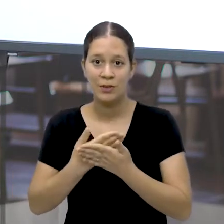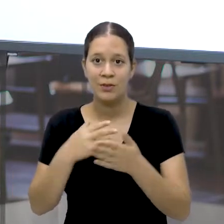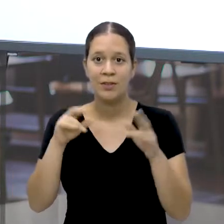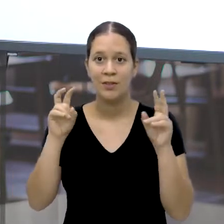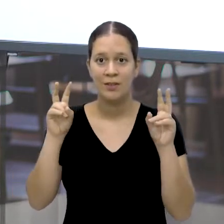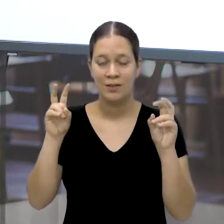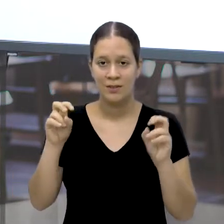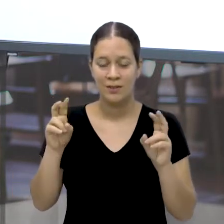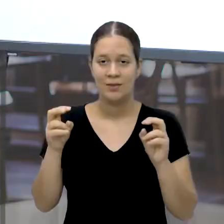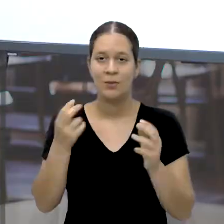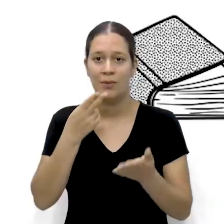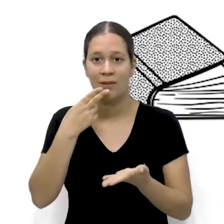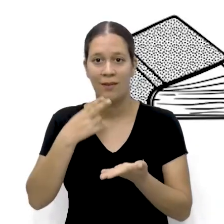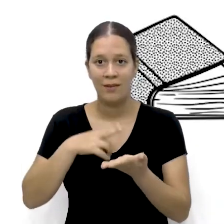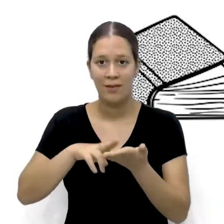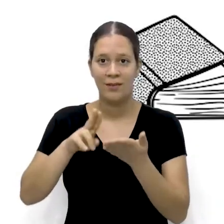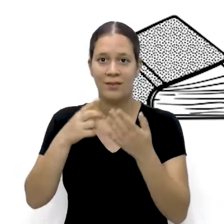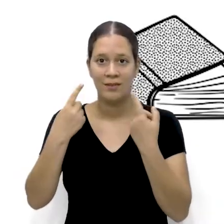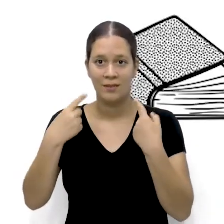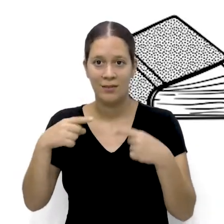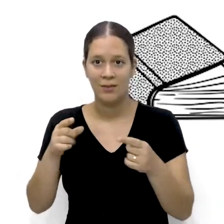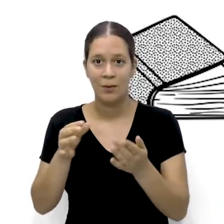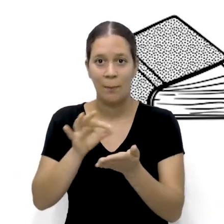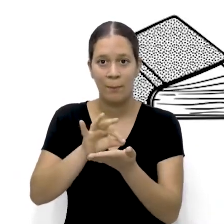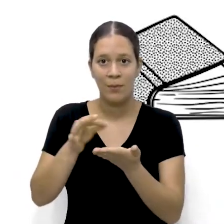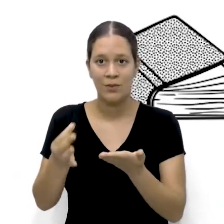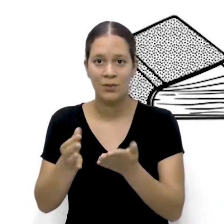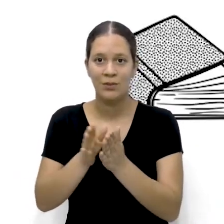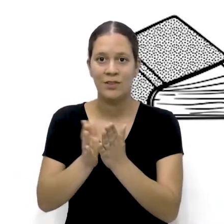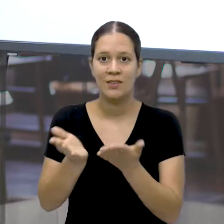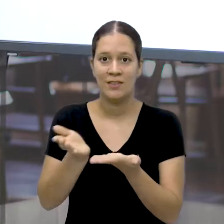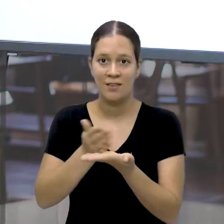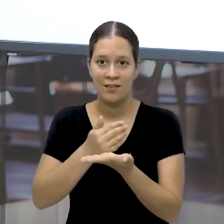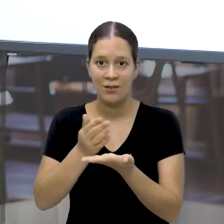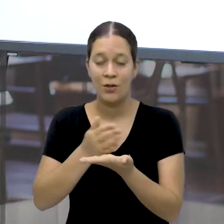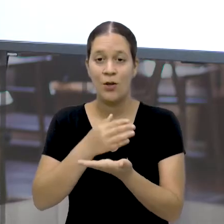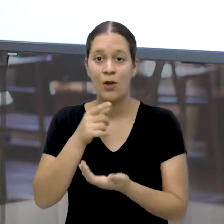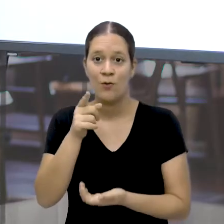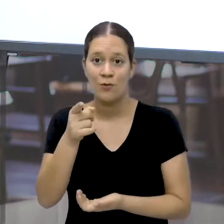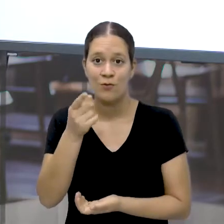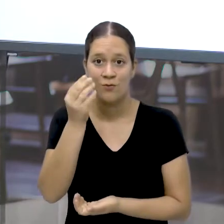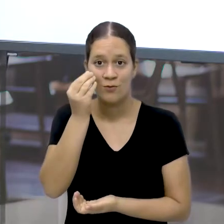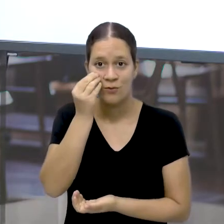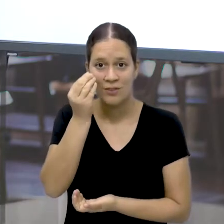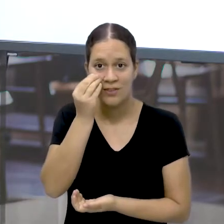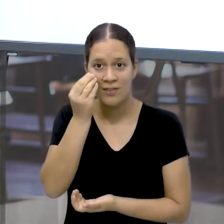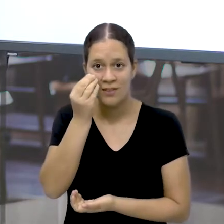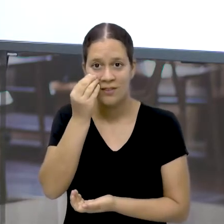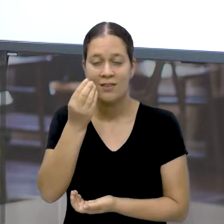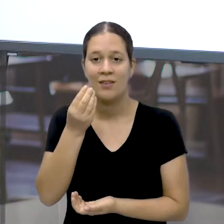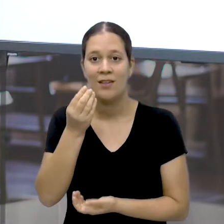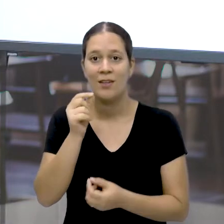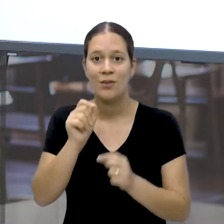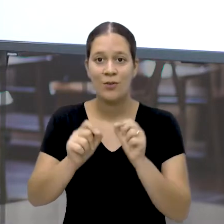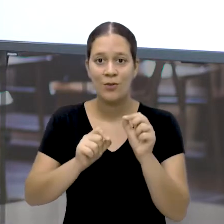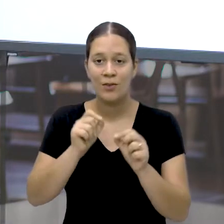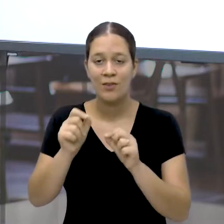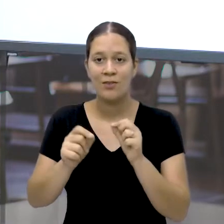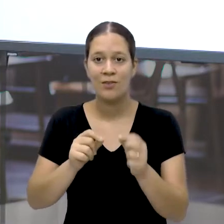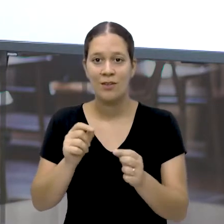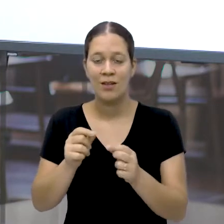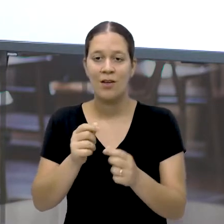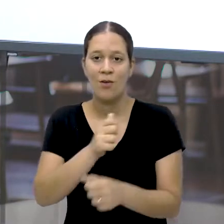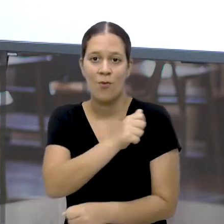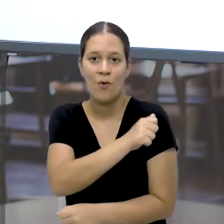Carta de reclamação e páginas do diário Vocês verão terão acesso a uma produção De uma